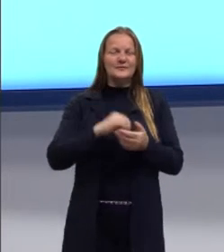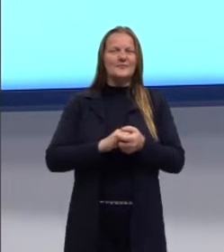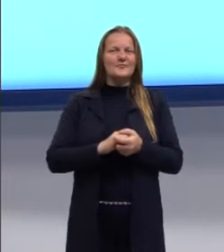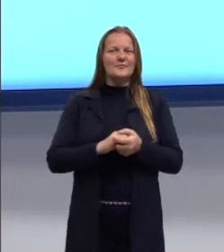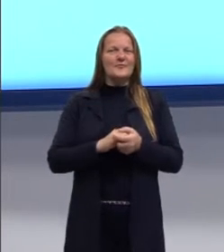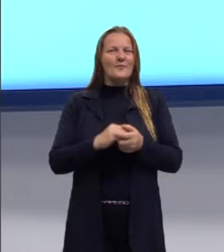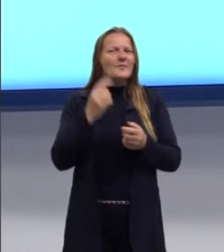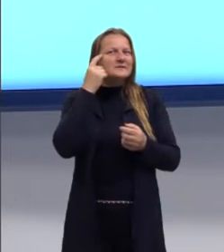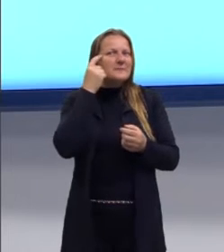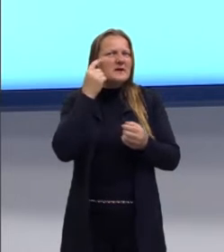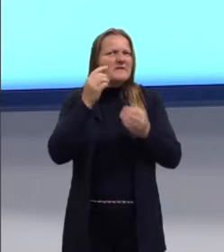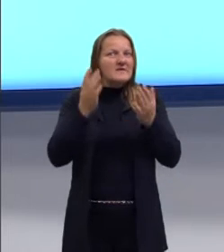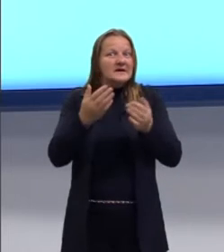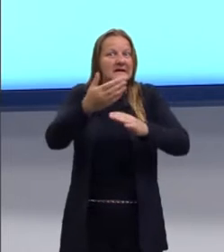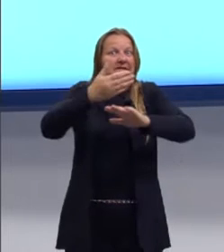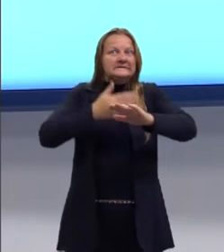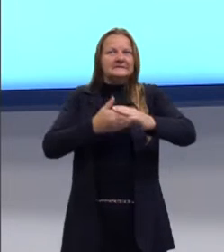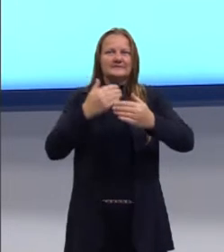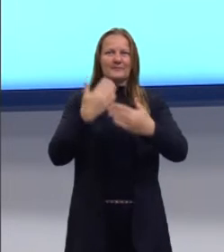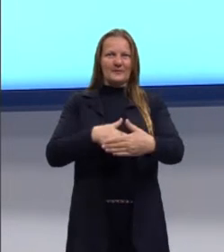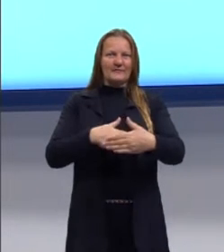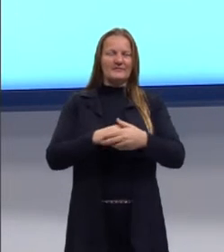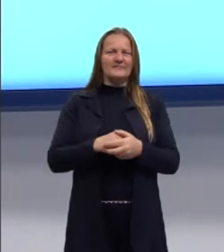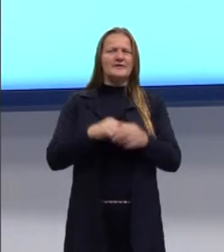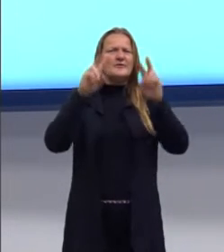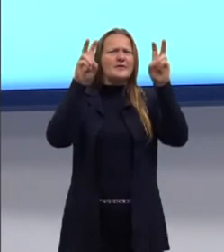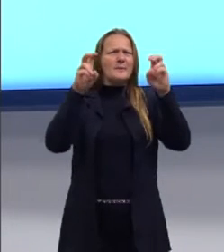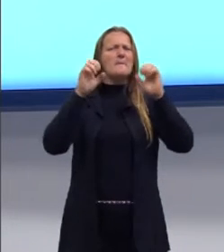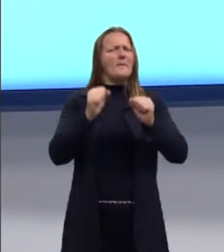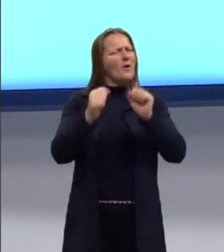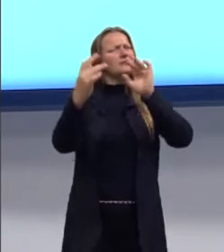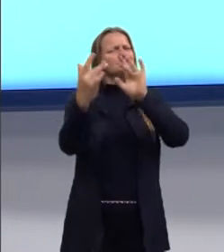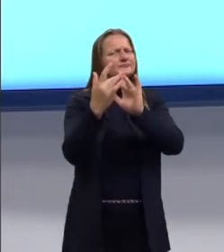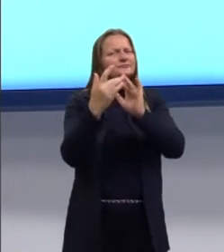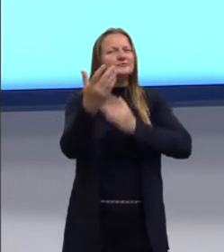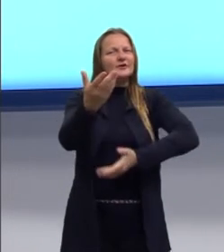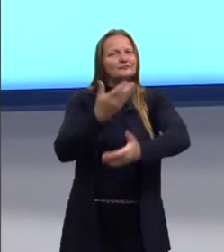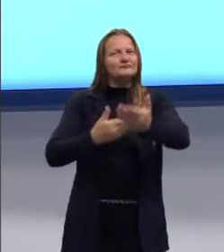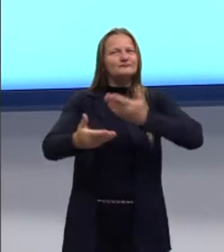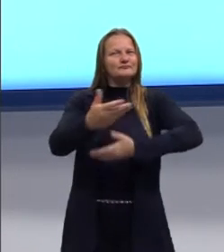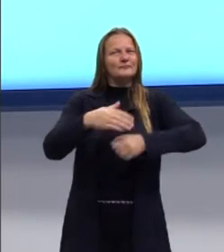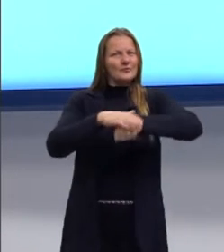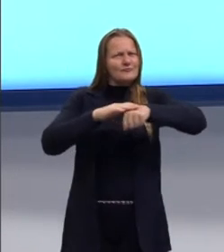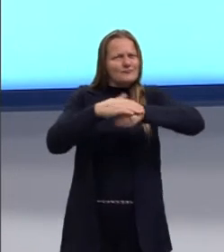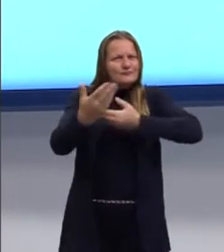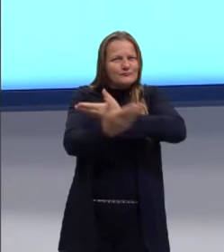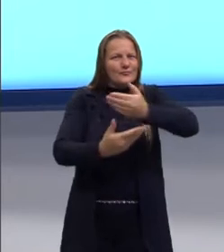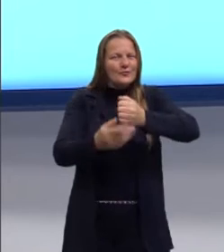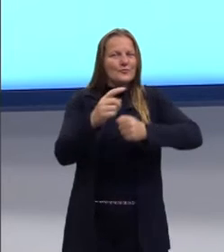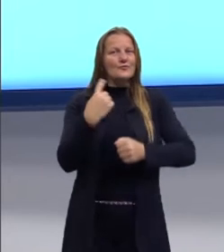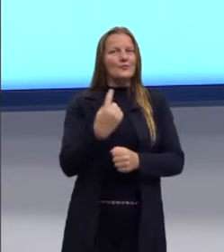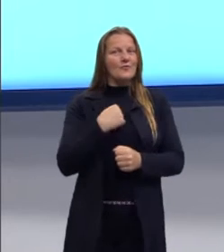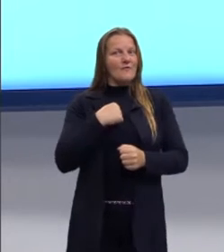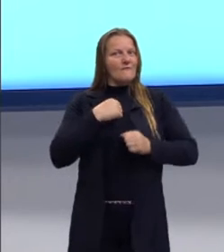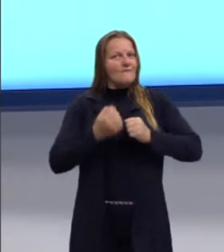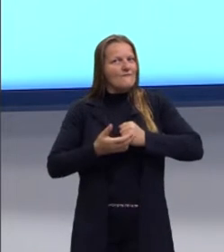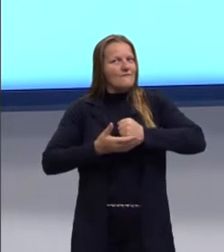sobre os temas aqui tratados? Você pode entrar em contato, e assim nós podemos te auxiliar